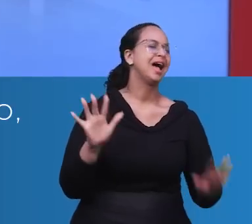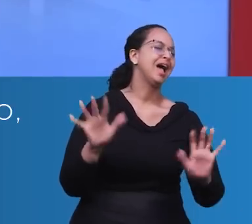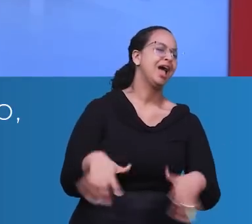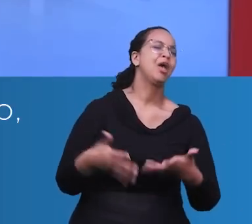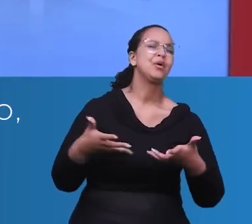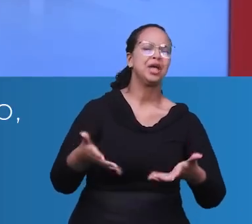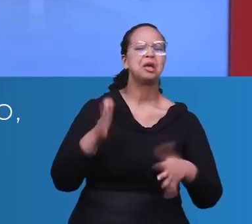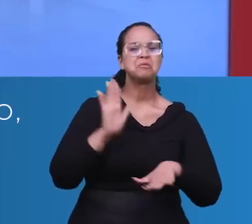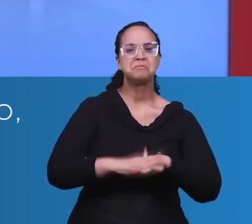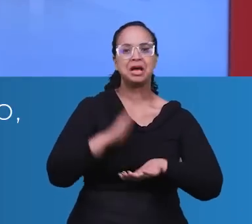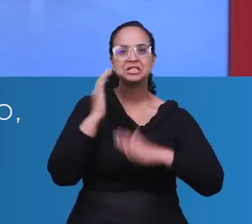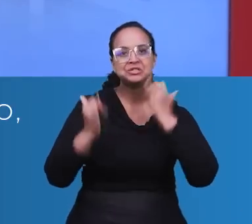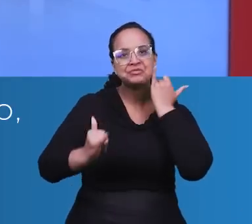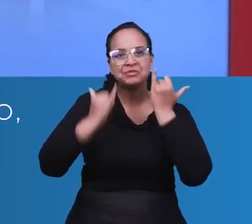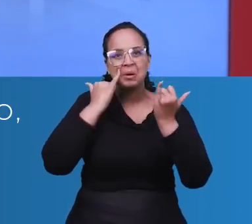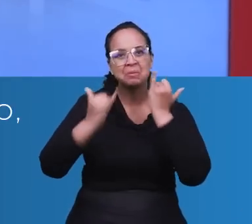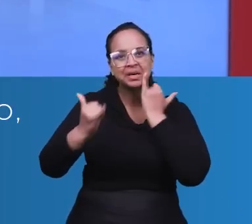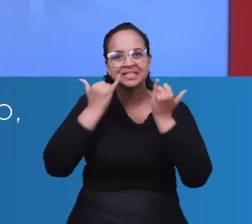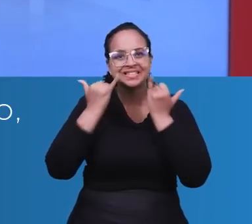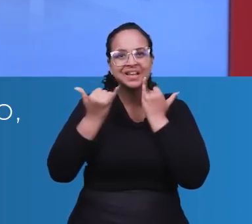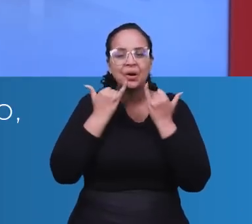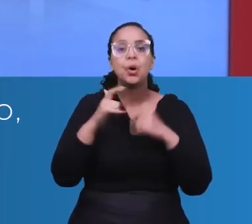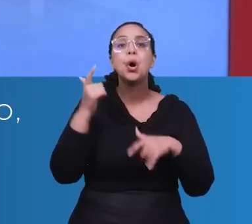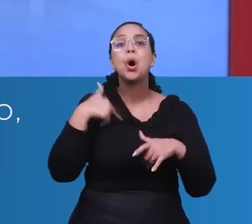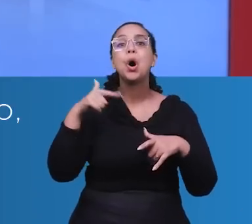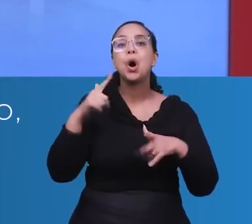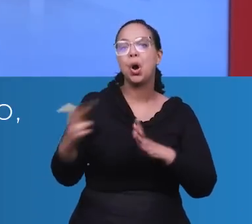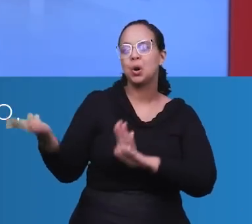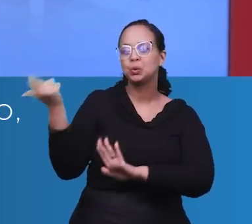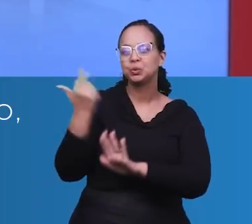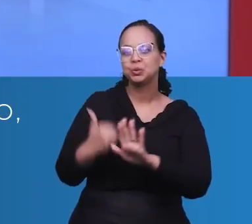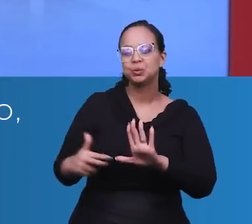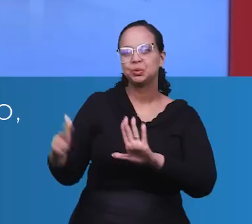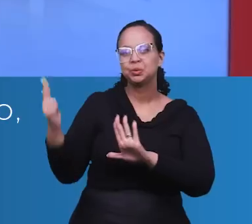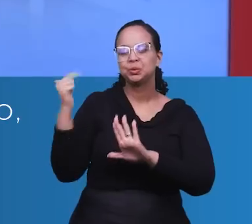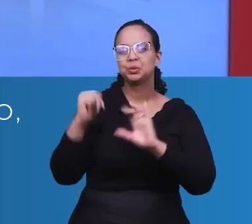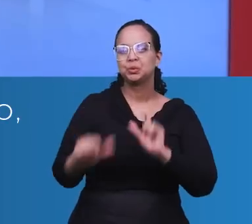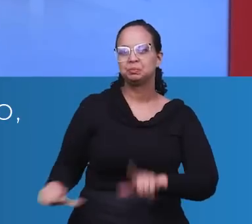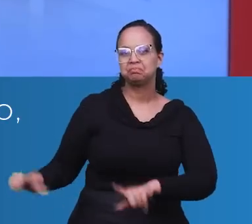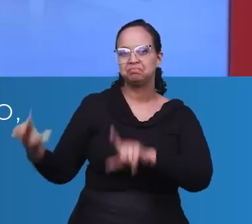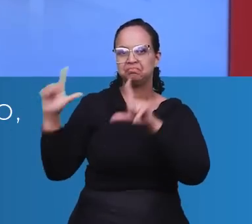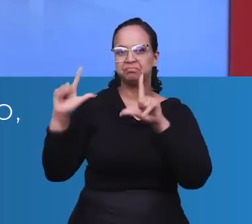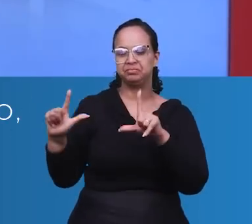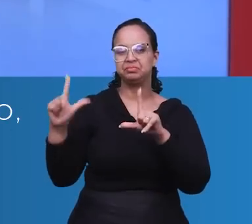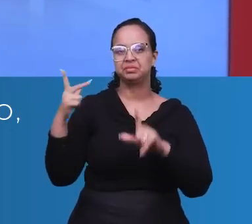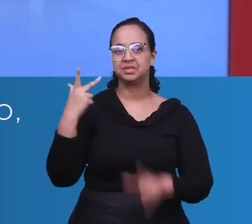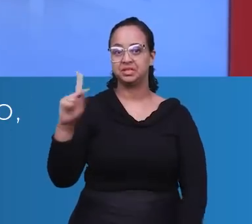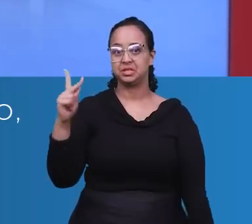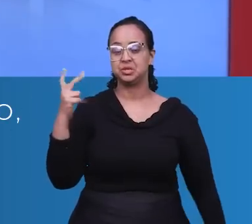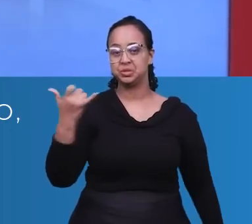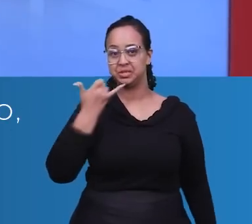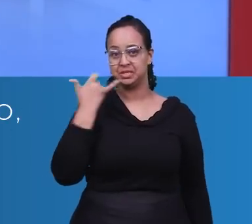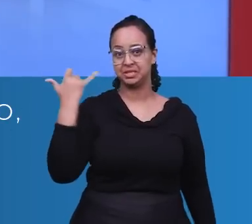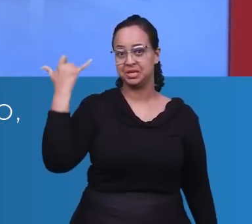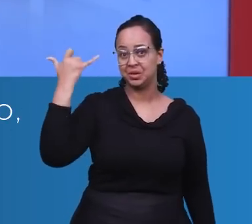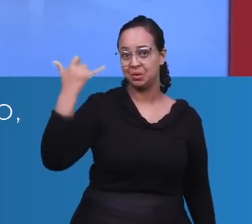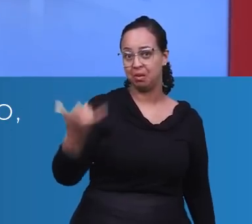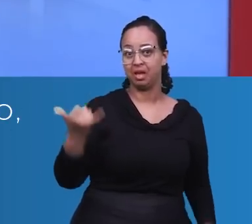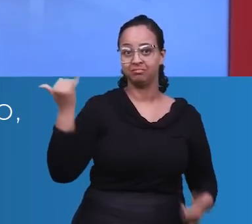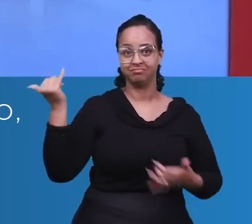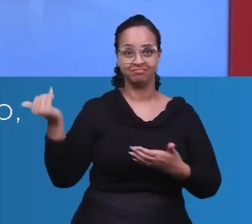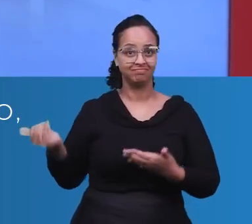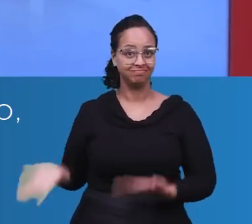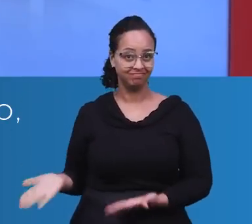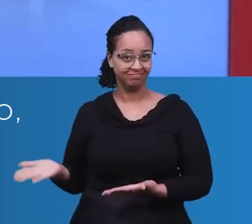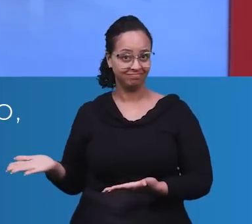você, ah, eu quero saber mais informações aqui do Trombetas e Festas, olha o QR Code aí mostrando pra você, posicione a câmera do seu celular, pra